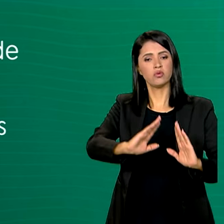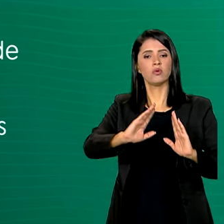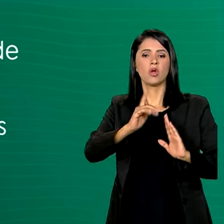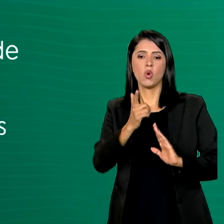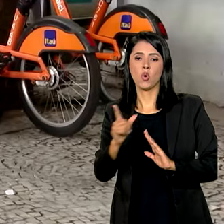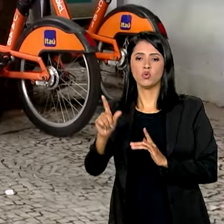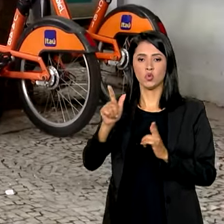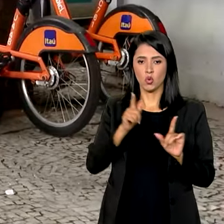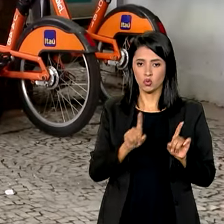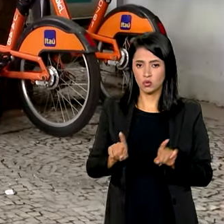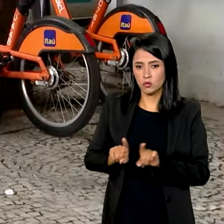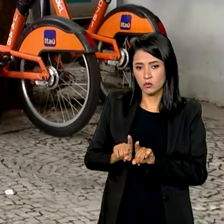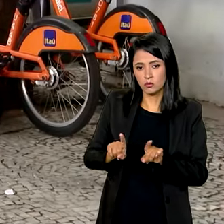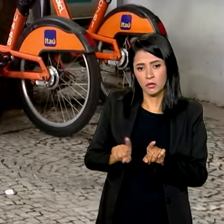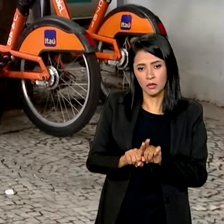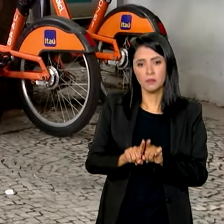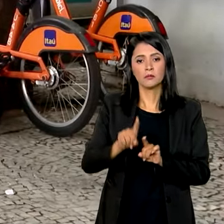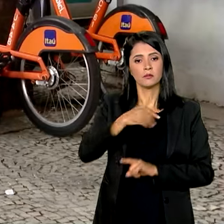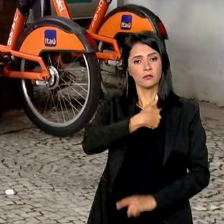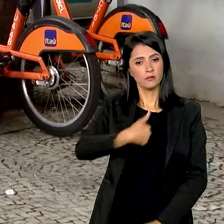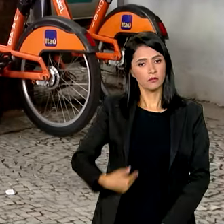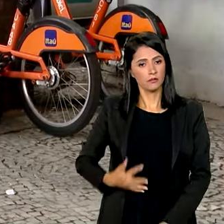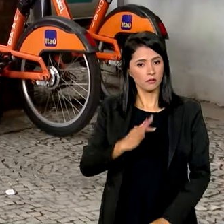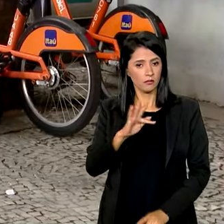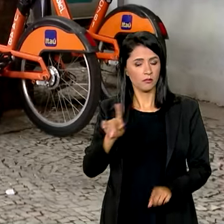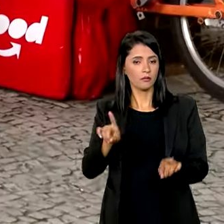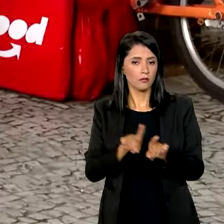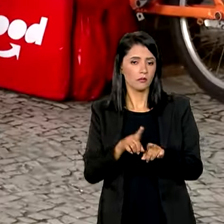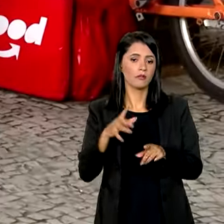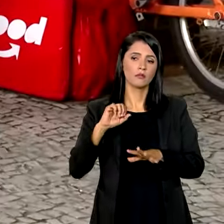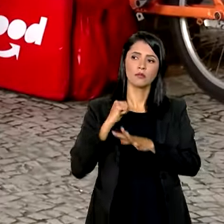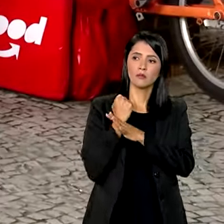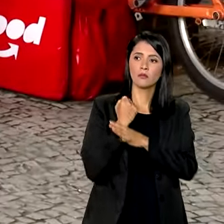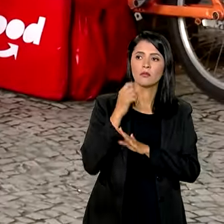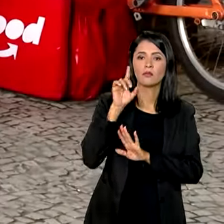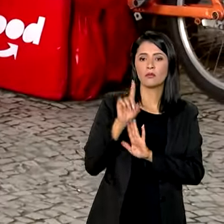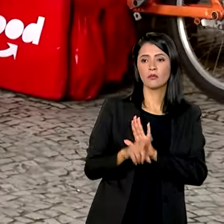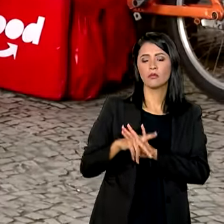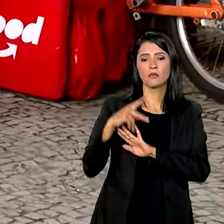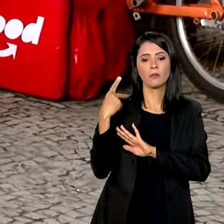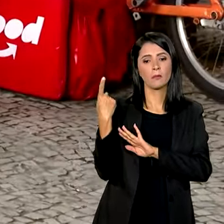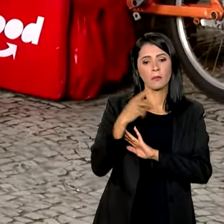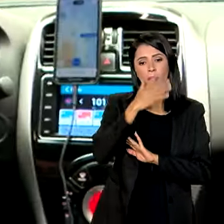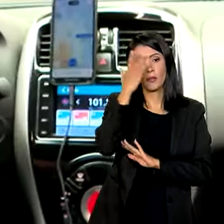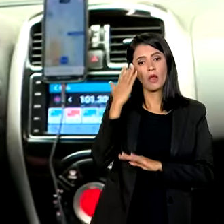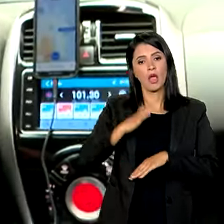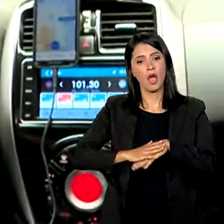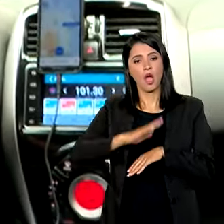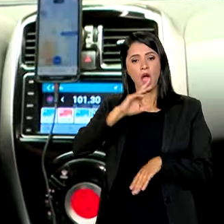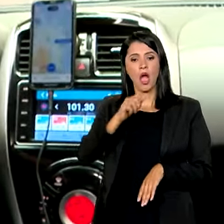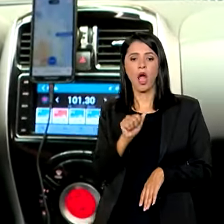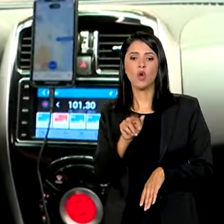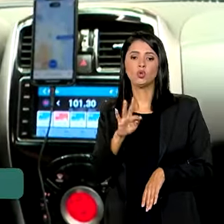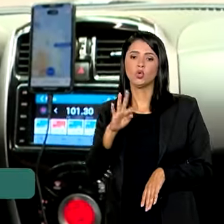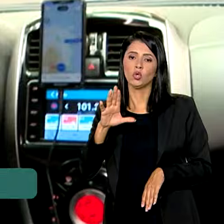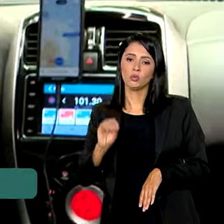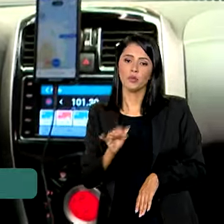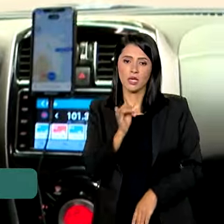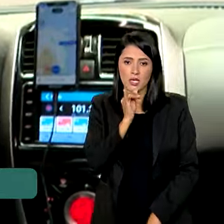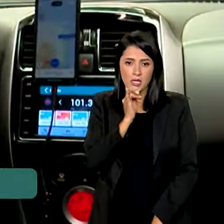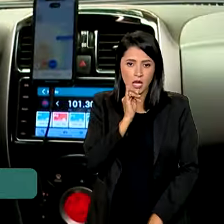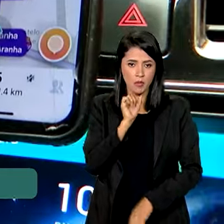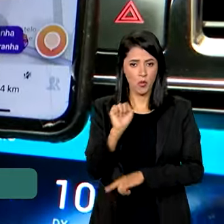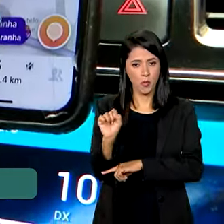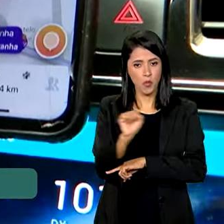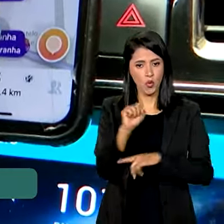entre outros. O governo federal também quer garantir direitos para os autônomos, como os motoristas de